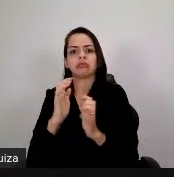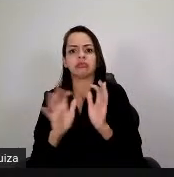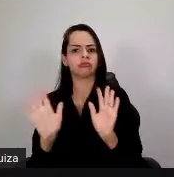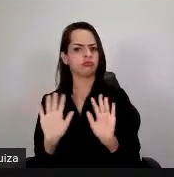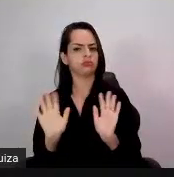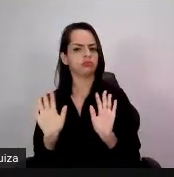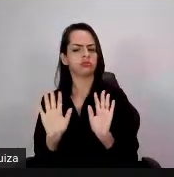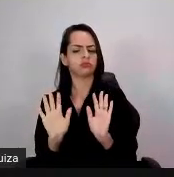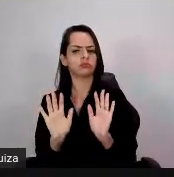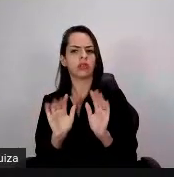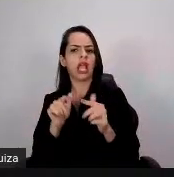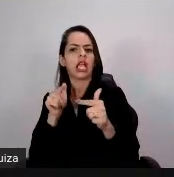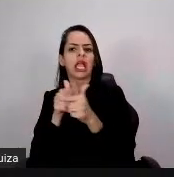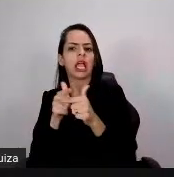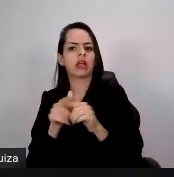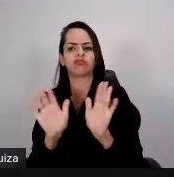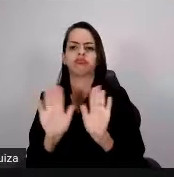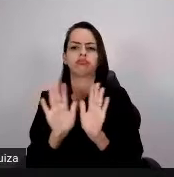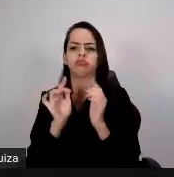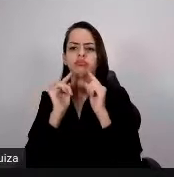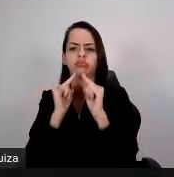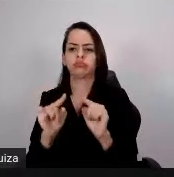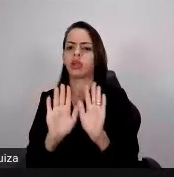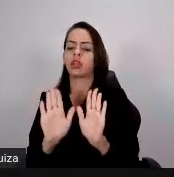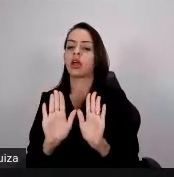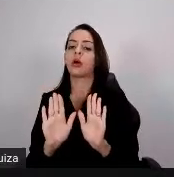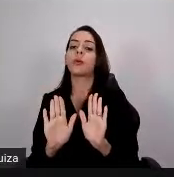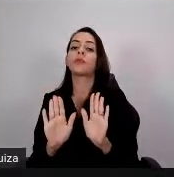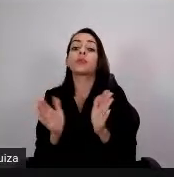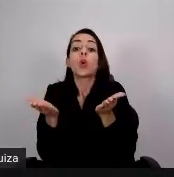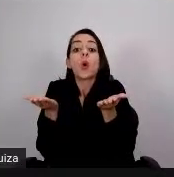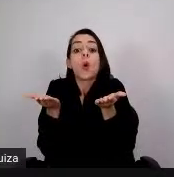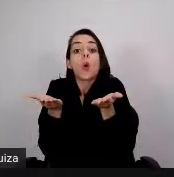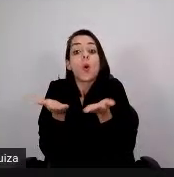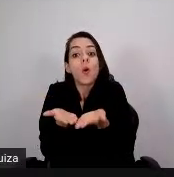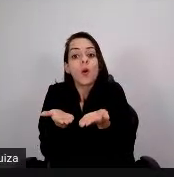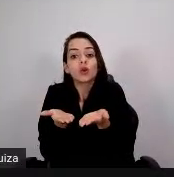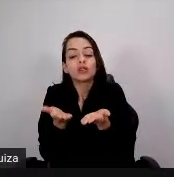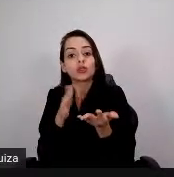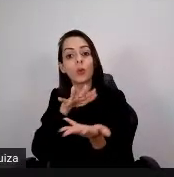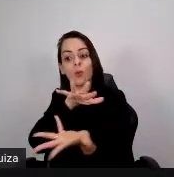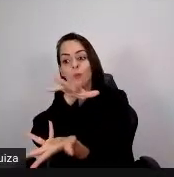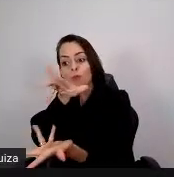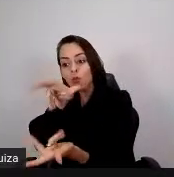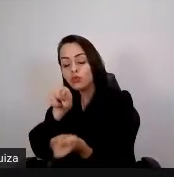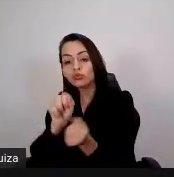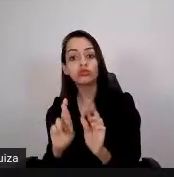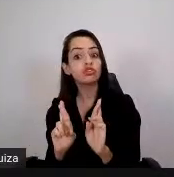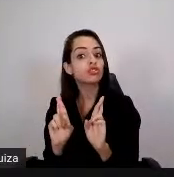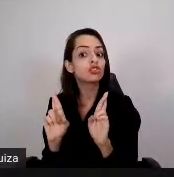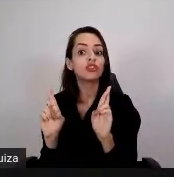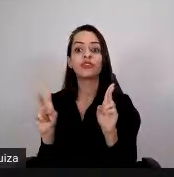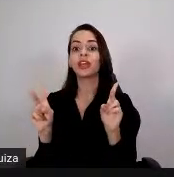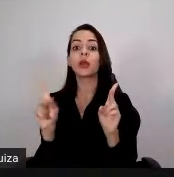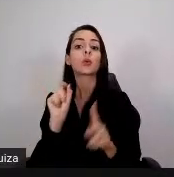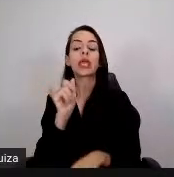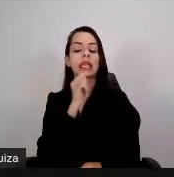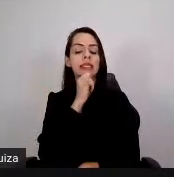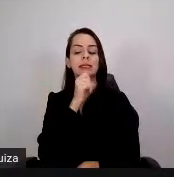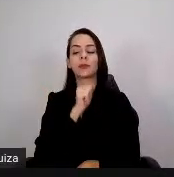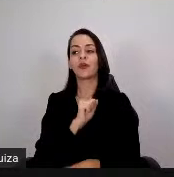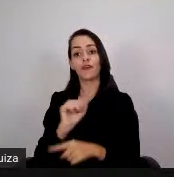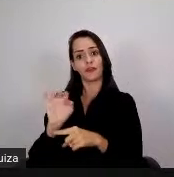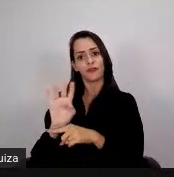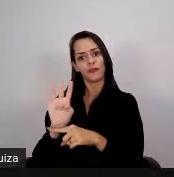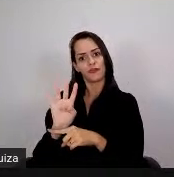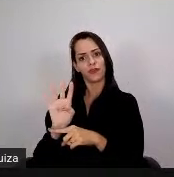essa geração é acostumada com um mundo com N opções, há um mundo onde eles querem assistir um filme, eles vão lá e